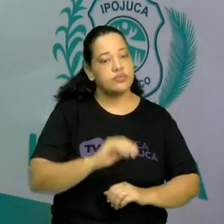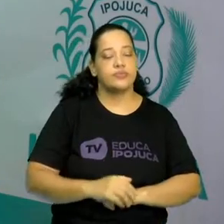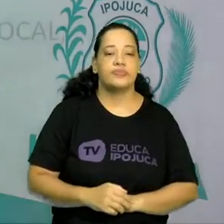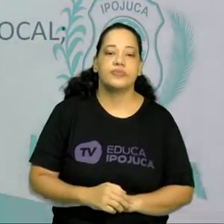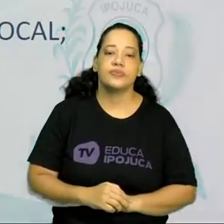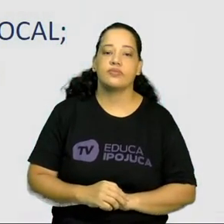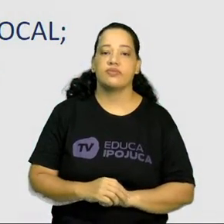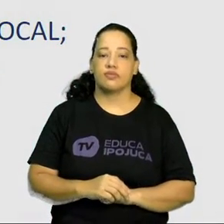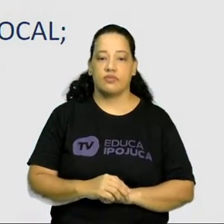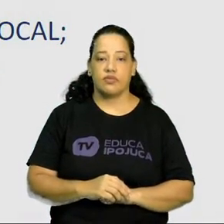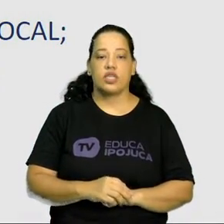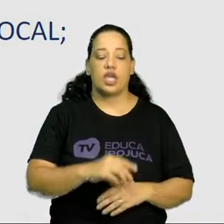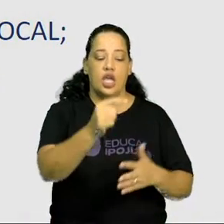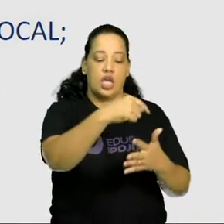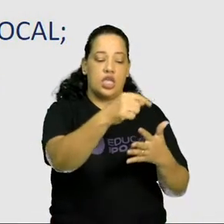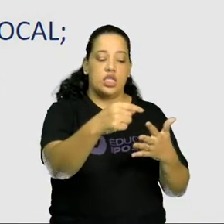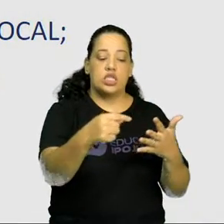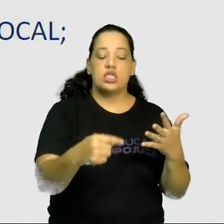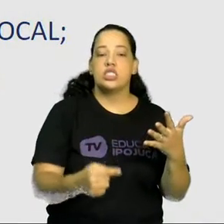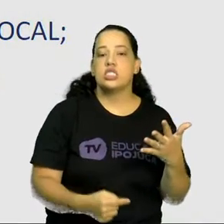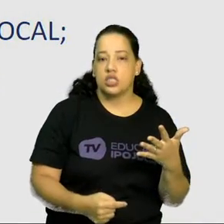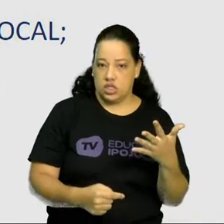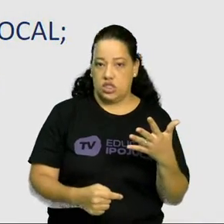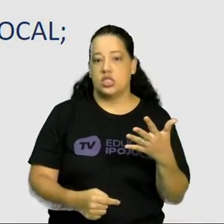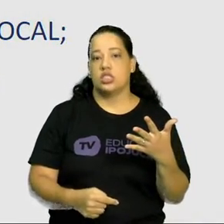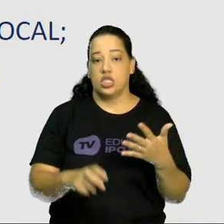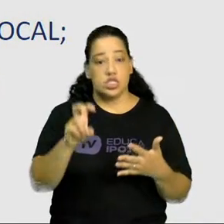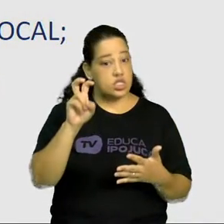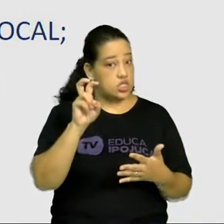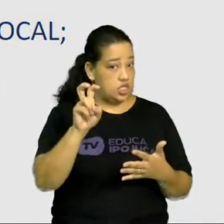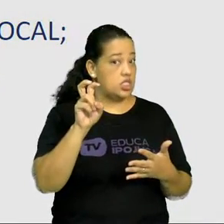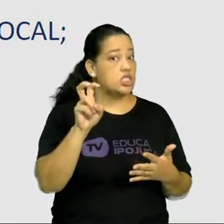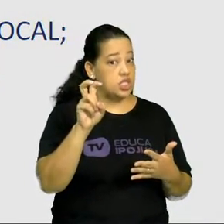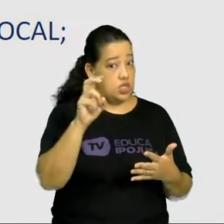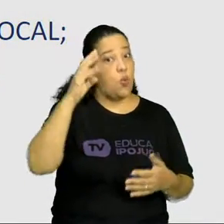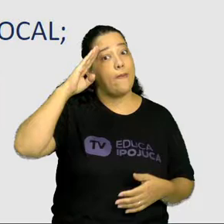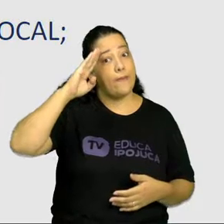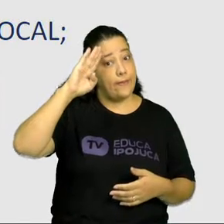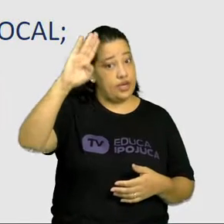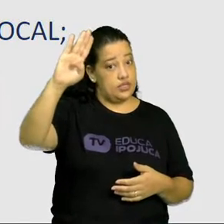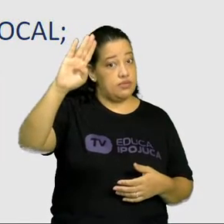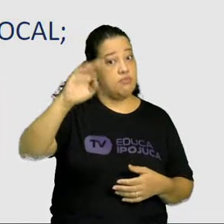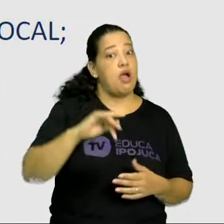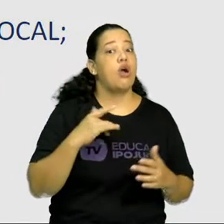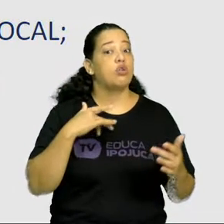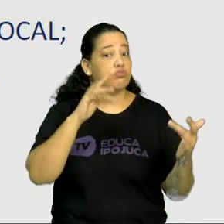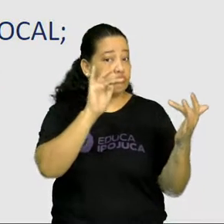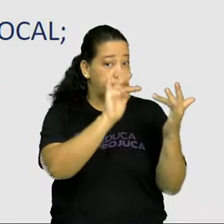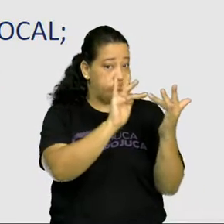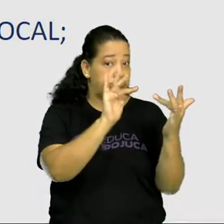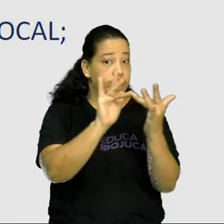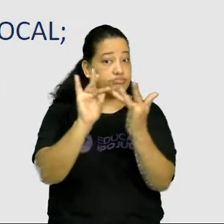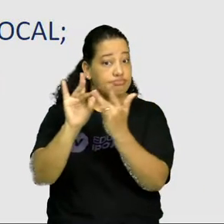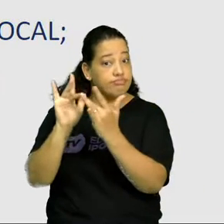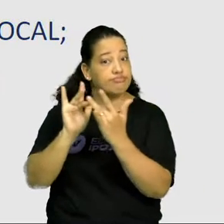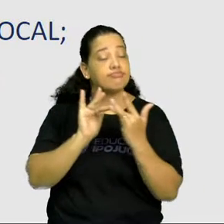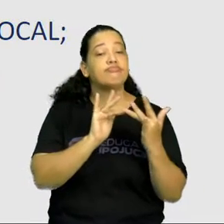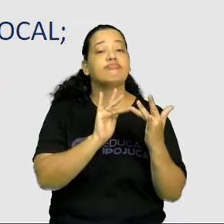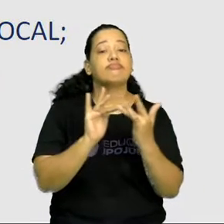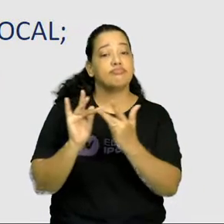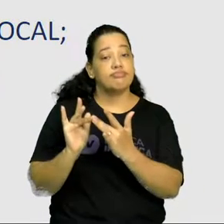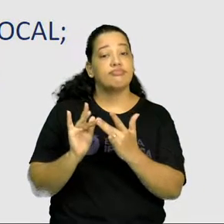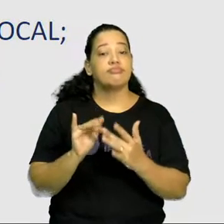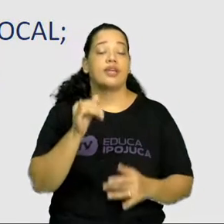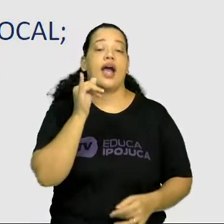Os cinco principais tipos de textos, que a gente mais tem contato. E aí vem a